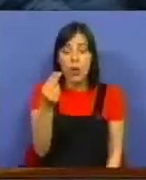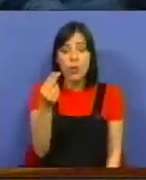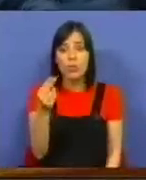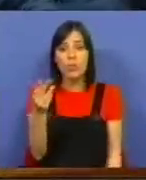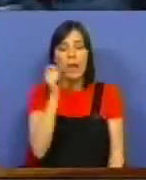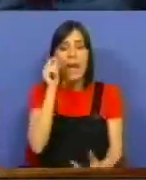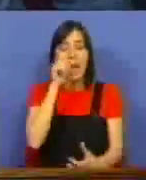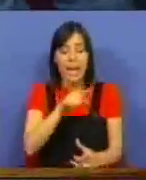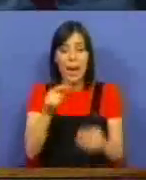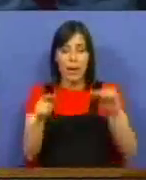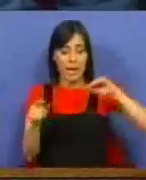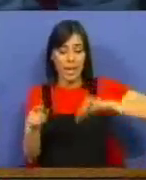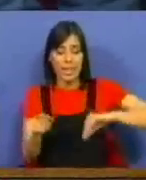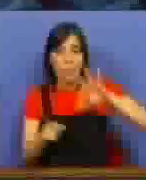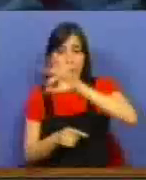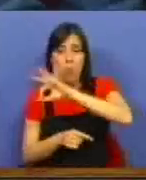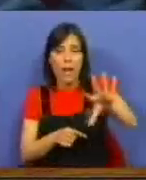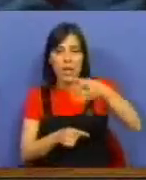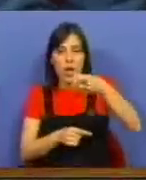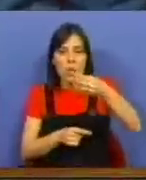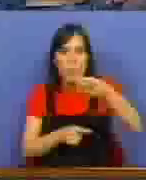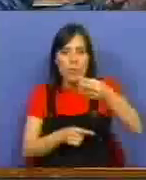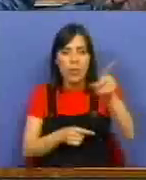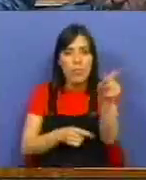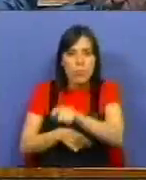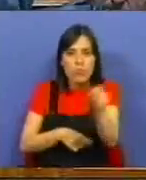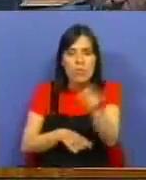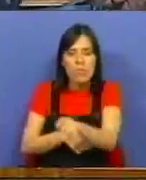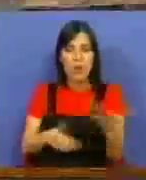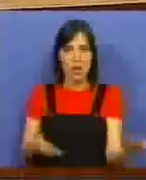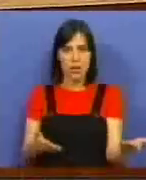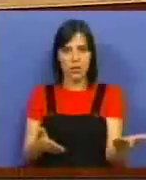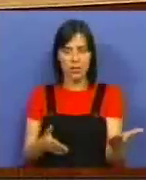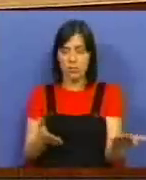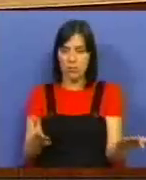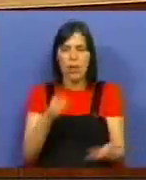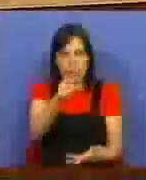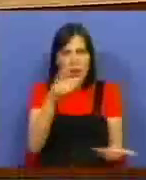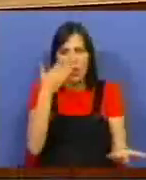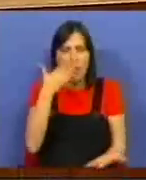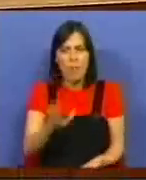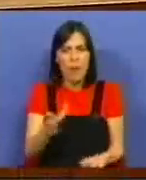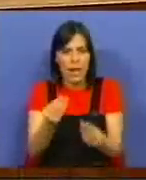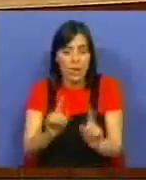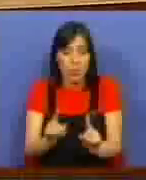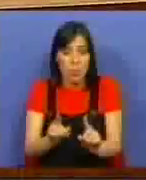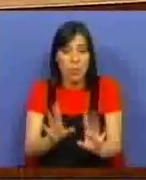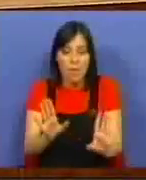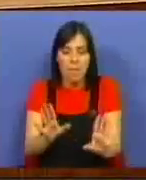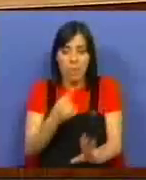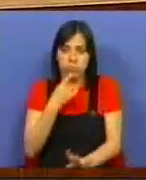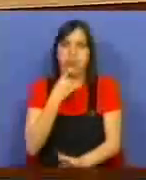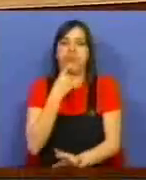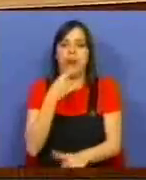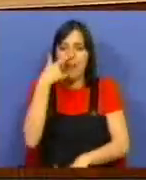a quem tem pensões de 490 por mês. Para si, Sr. Primeiro-Ministro, não parece muito, mas é